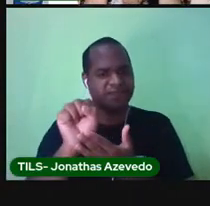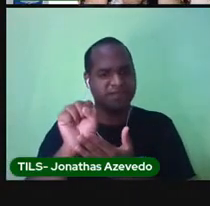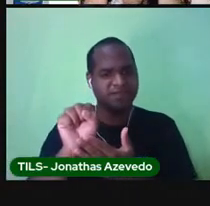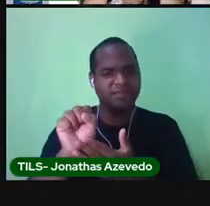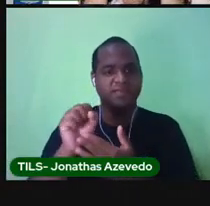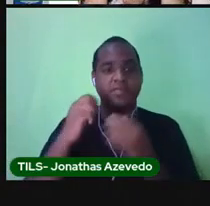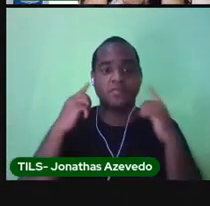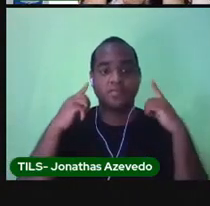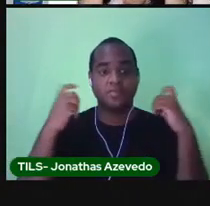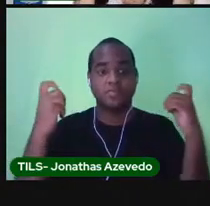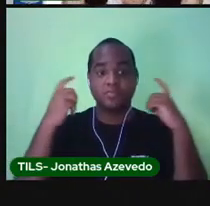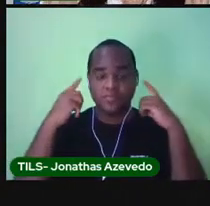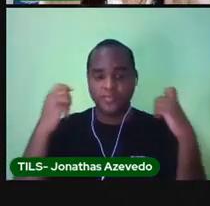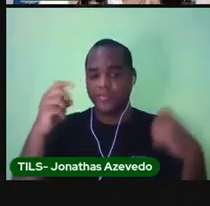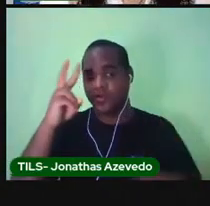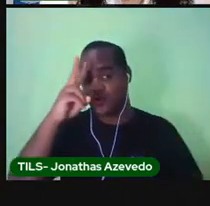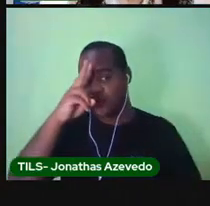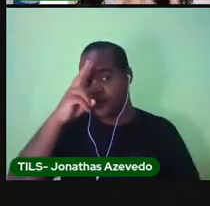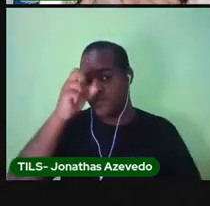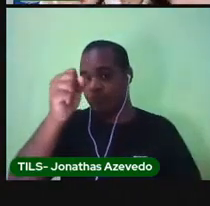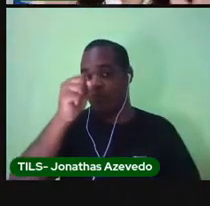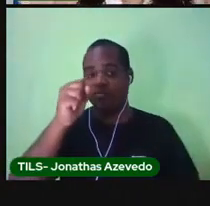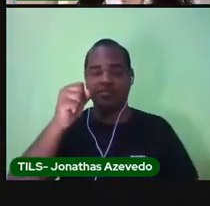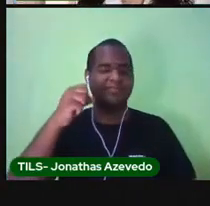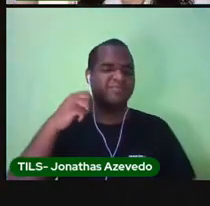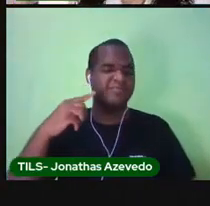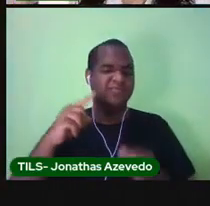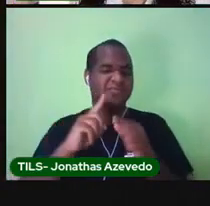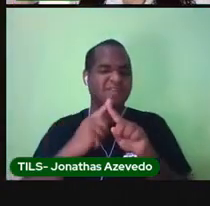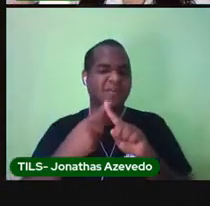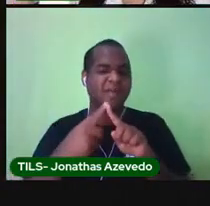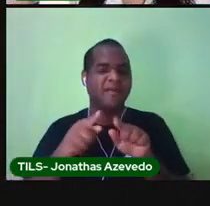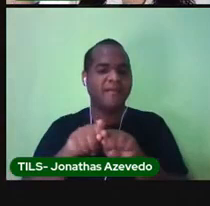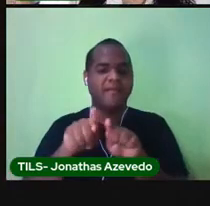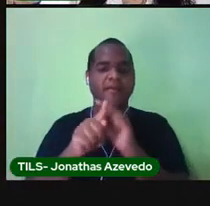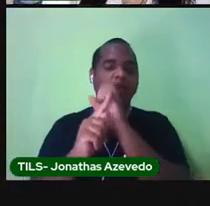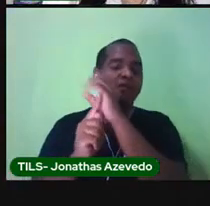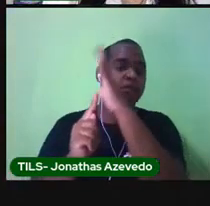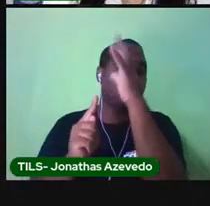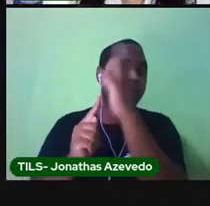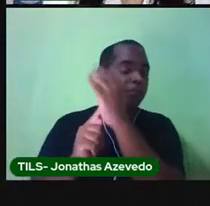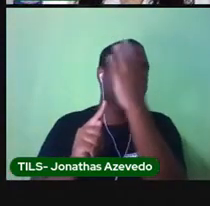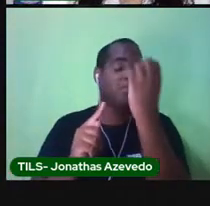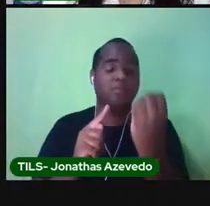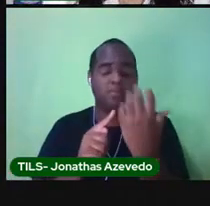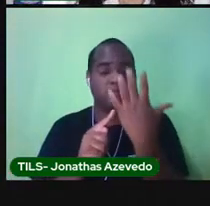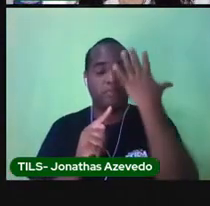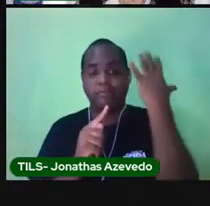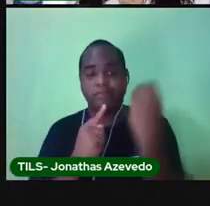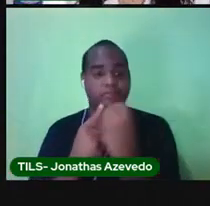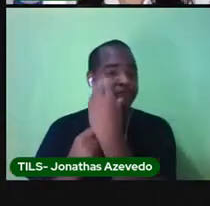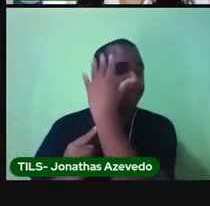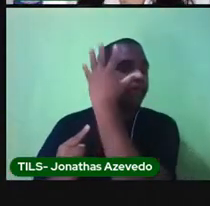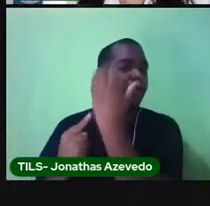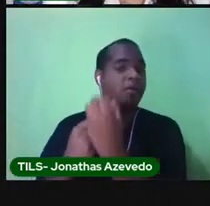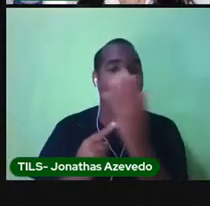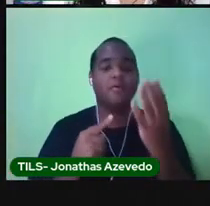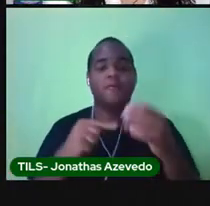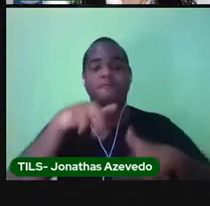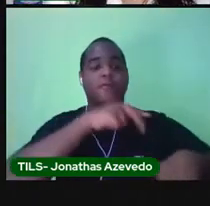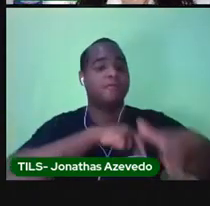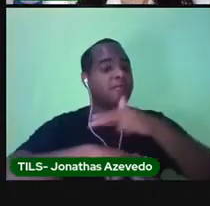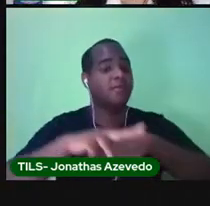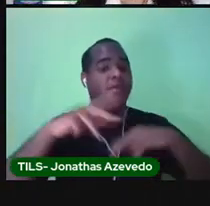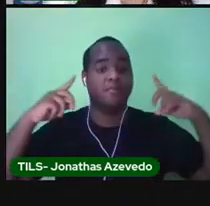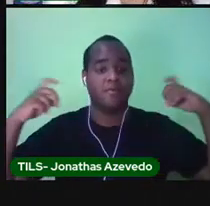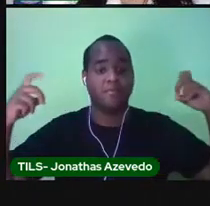apito que dói no ouvido, com aquela fumaça que arde os olhos. Muito movimento e barulho